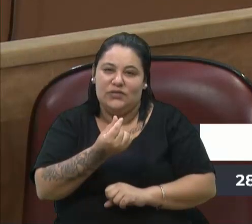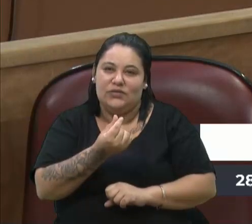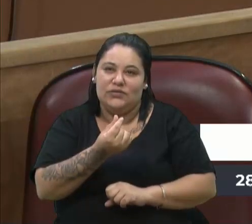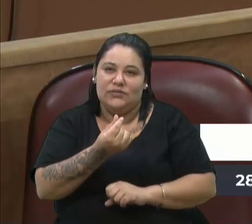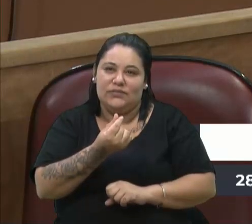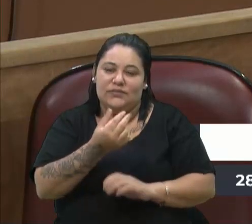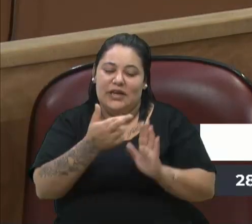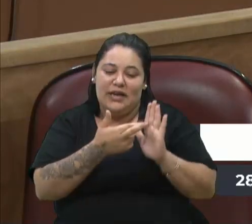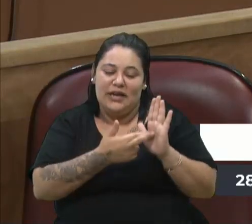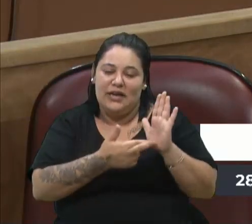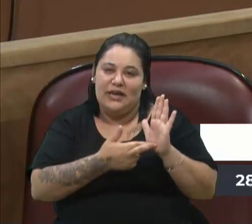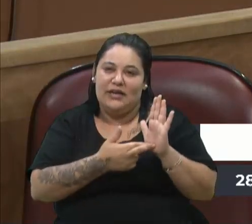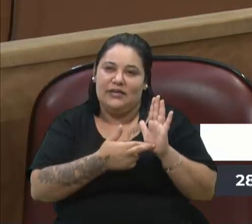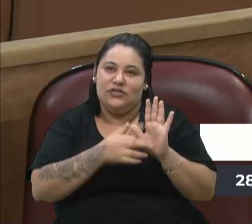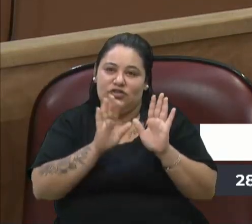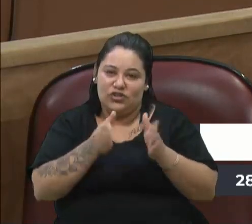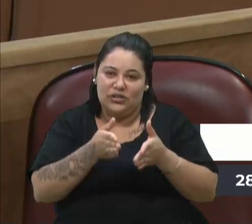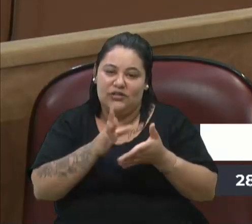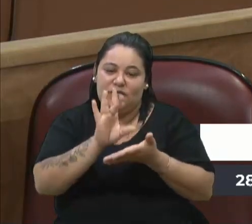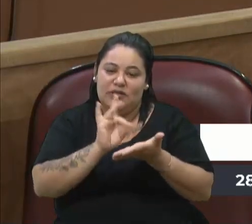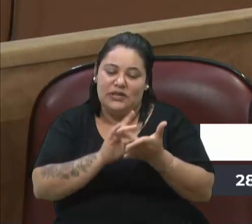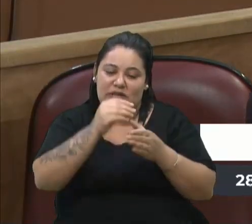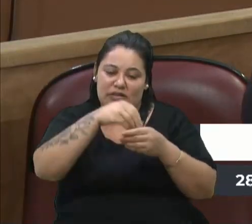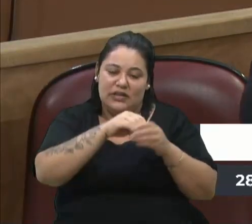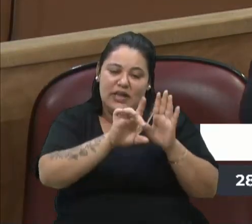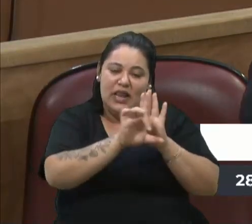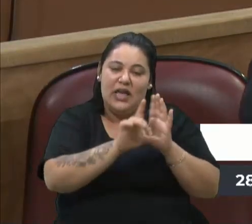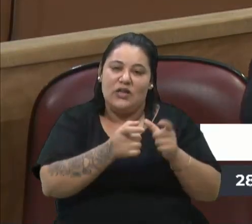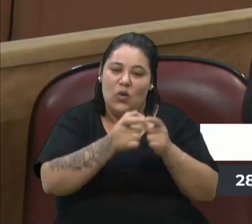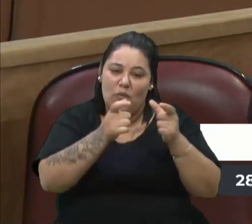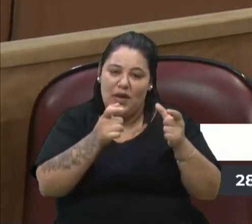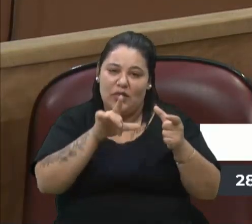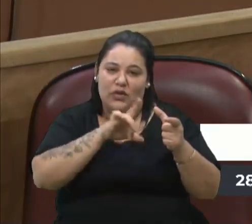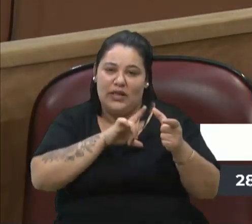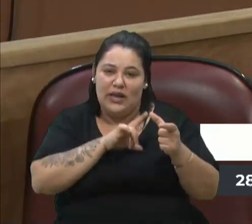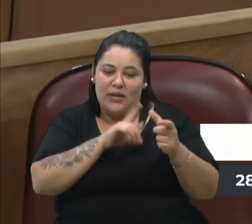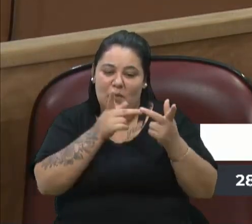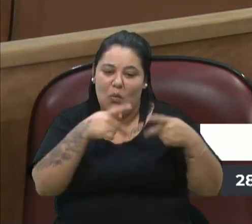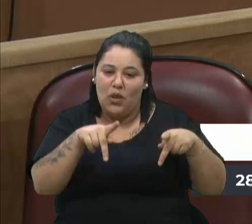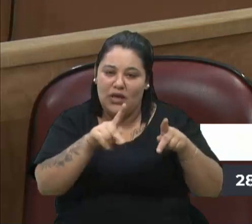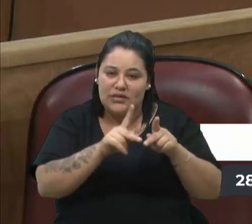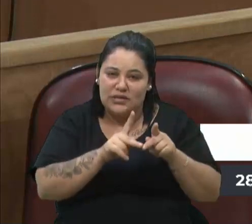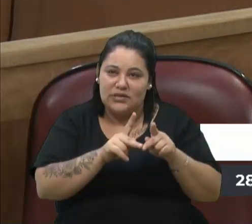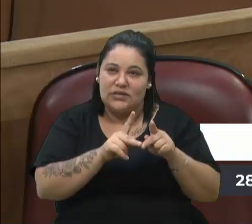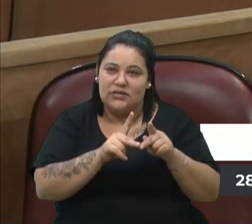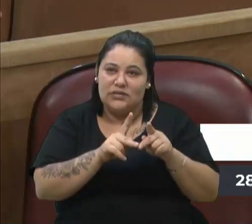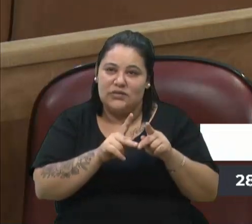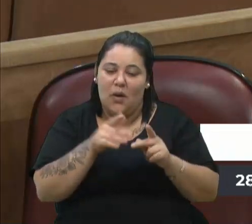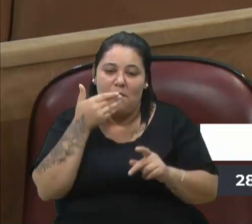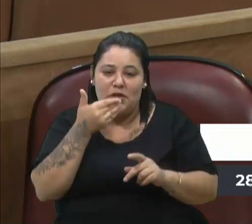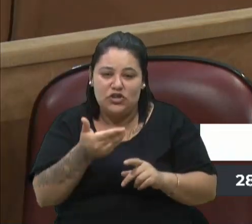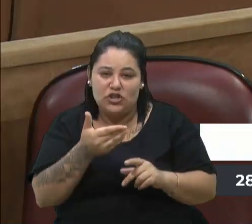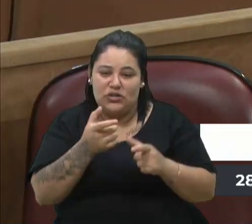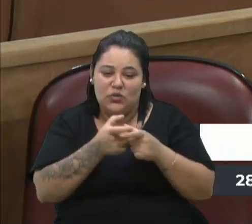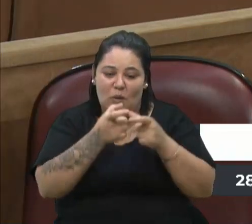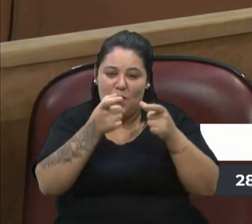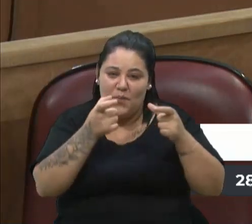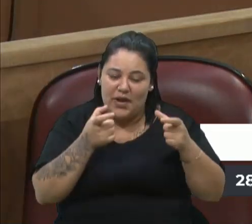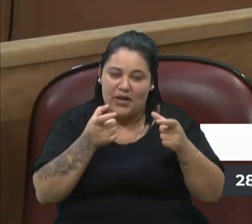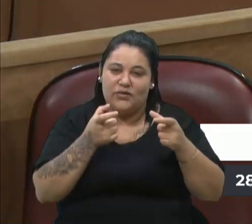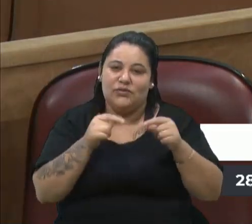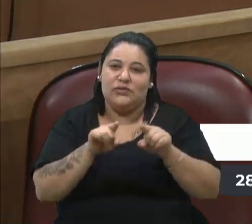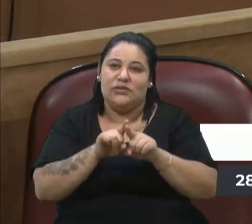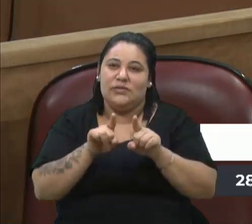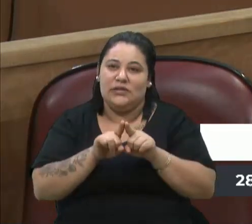está dentro, estabelecido naquela lei, no aumento, tem população comércio pedindo até o aumento do